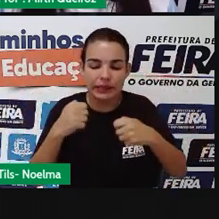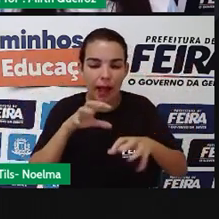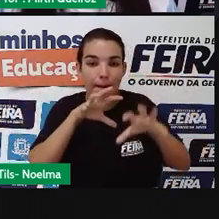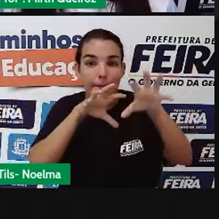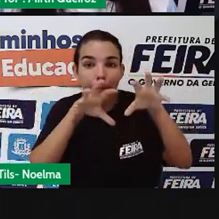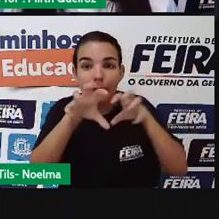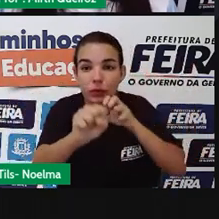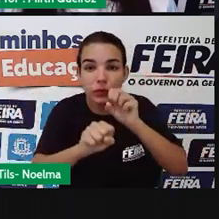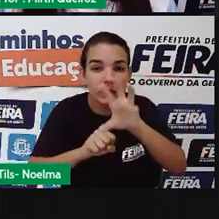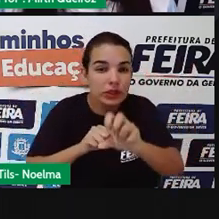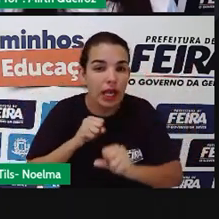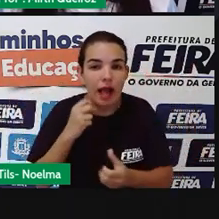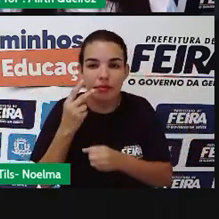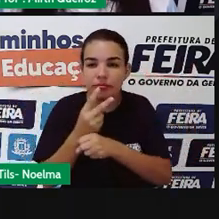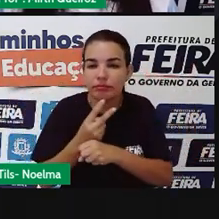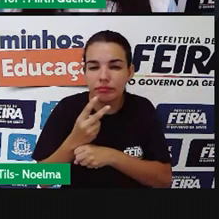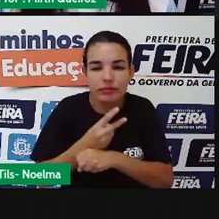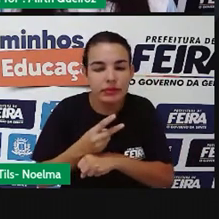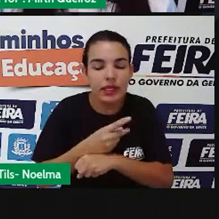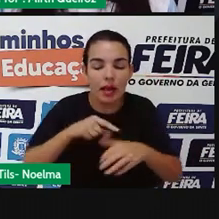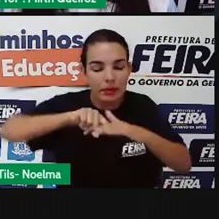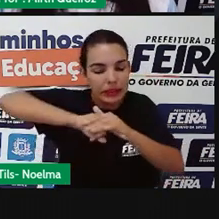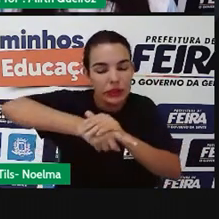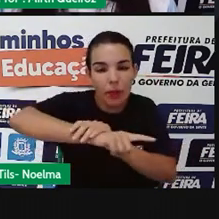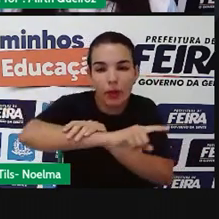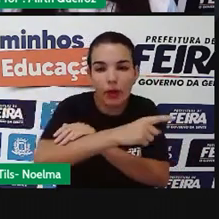através da exploração pessoal.